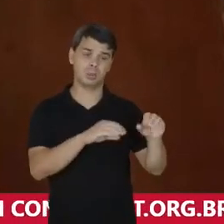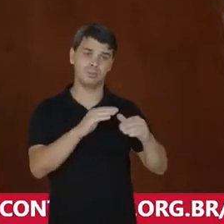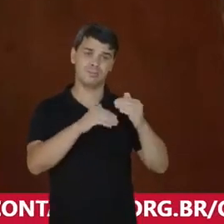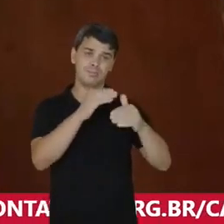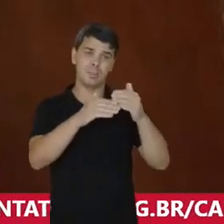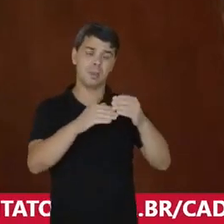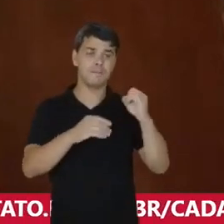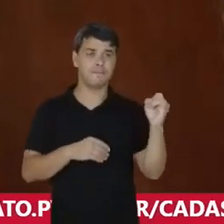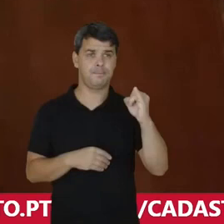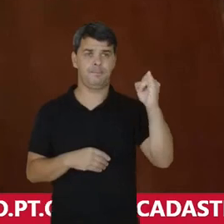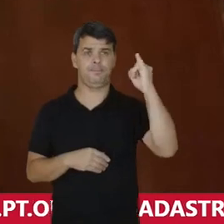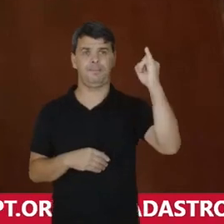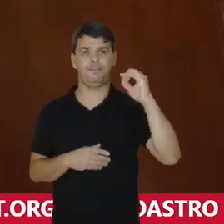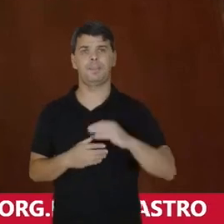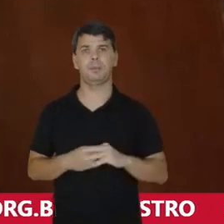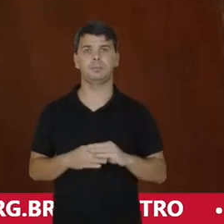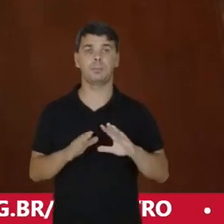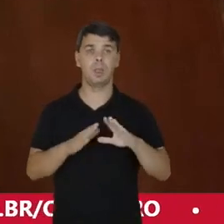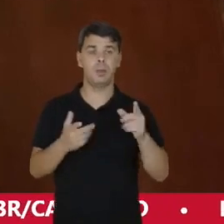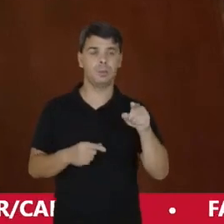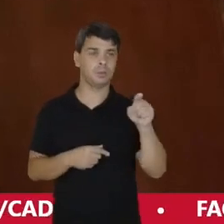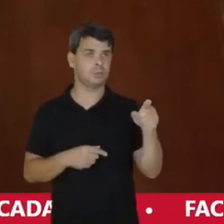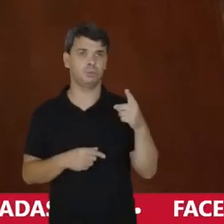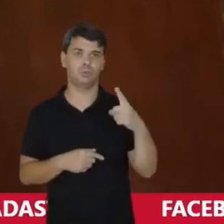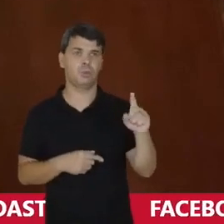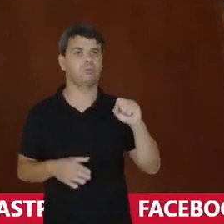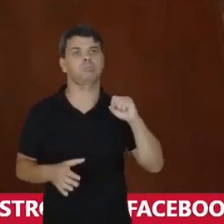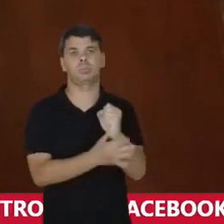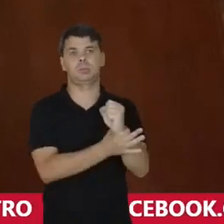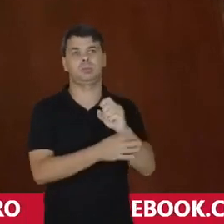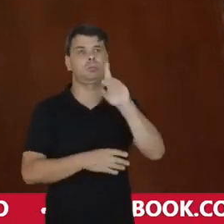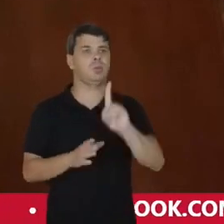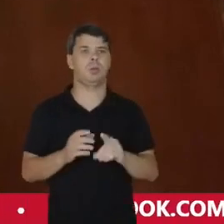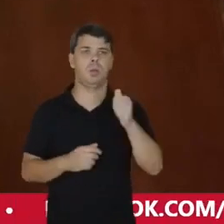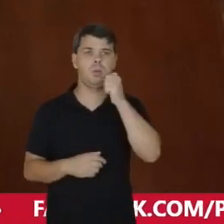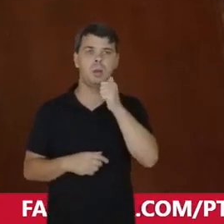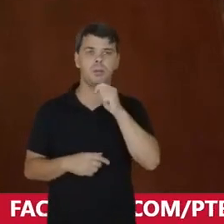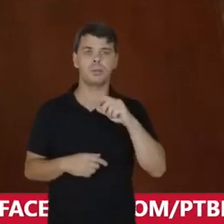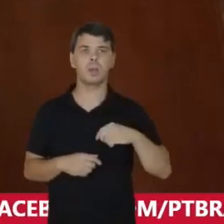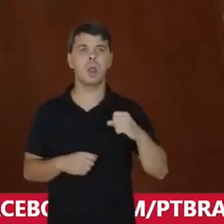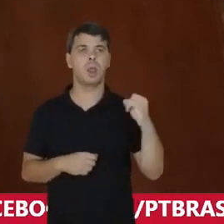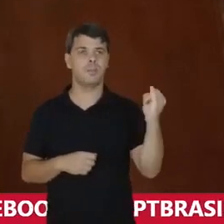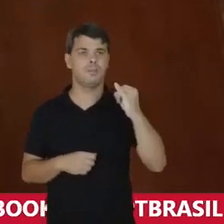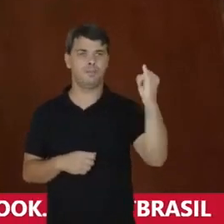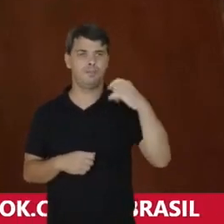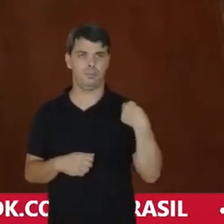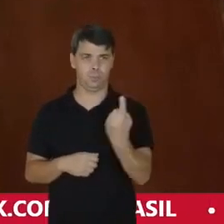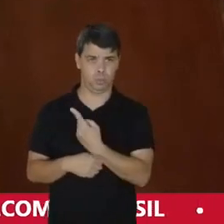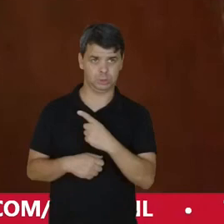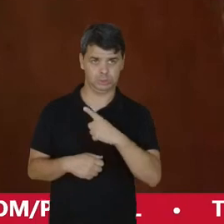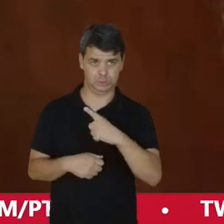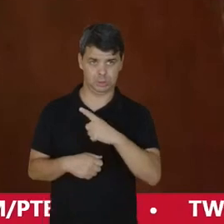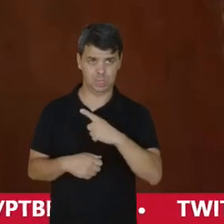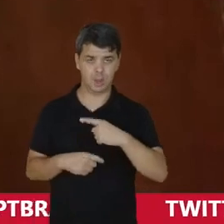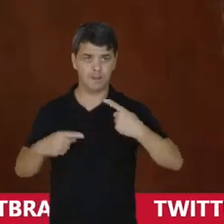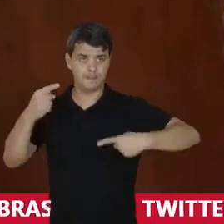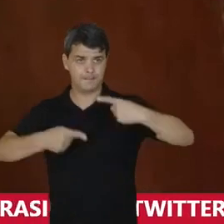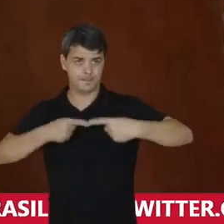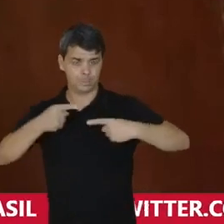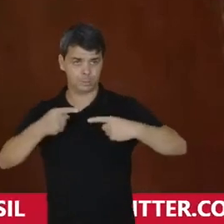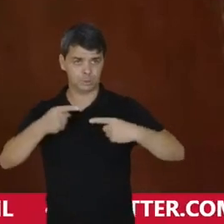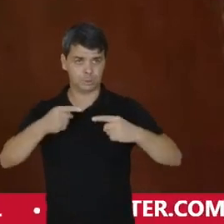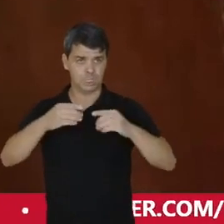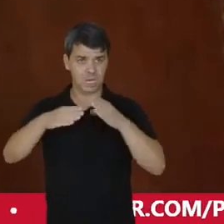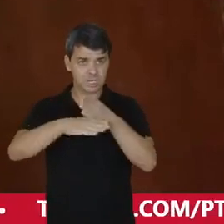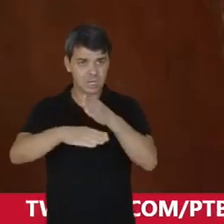processo Ela é extremamente importante Mas ela por si só Não garante Os direitos das mulheres Por isso que é importantíssimo Que nós tenhamos Políticas de